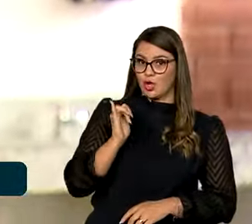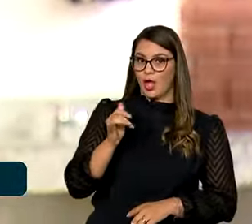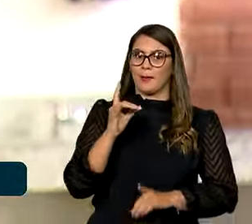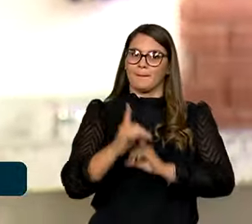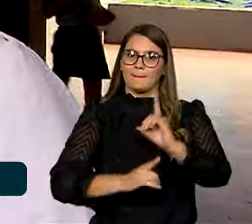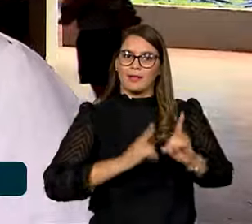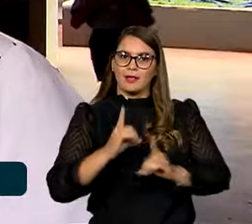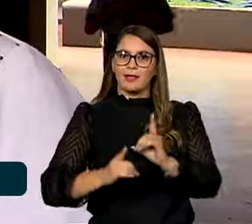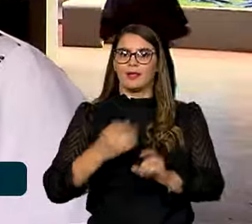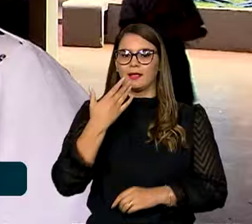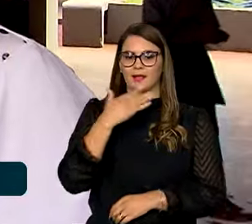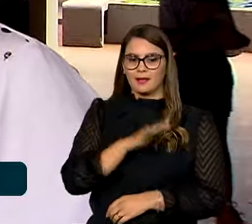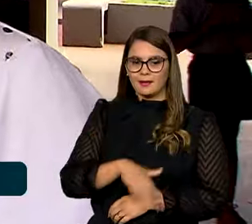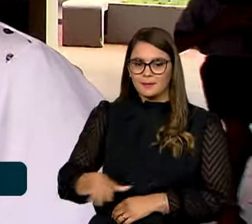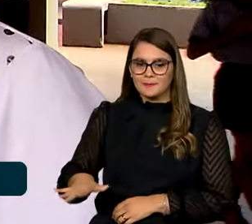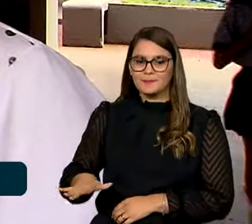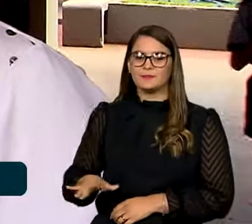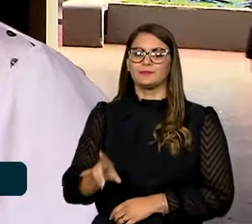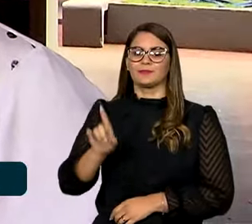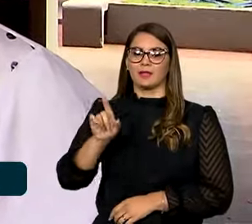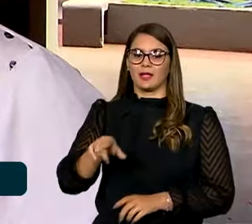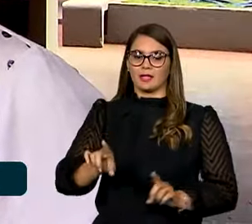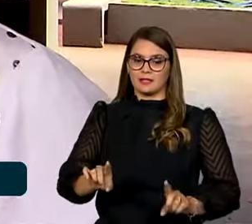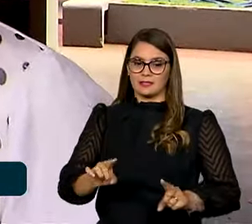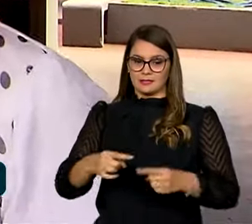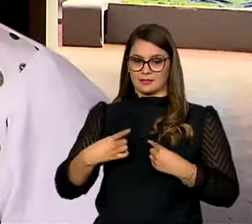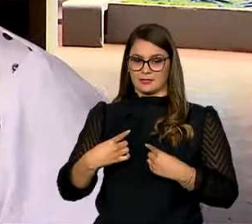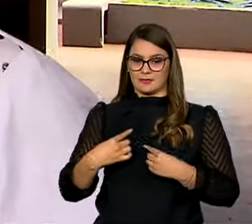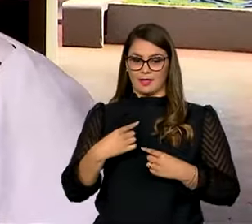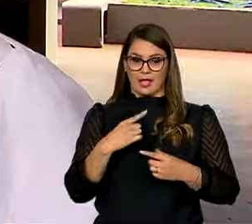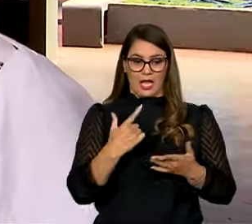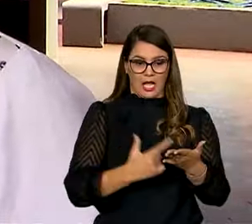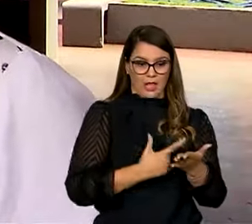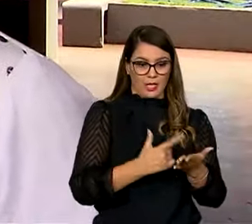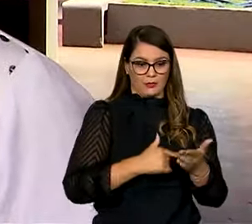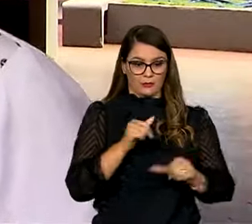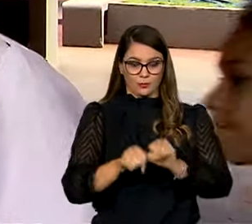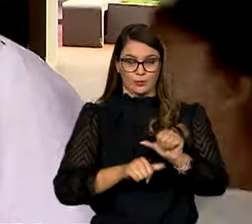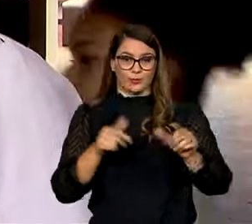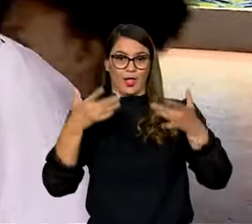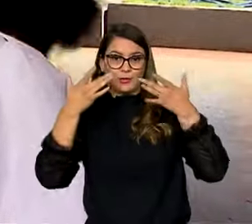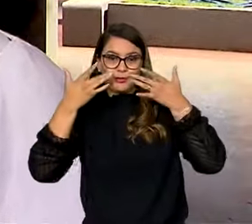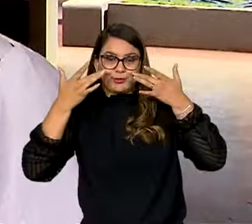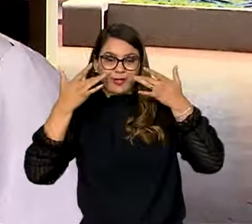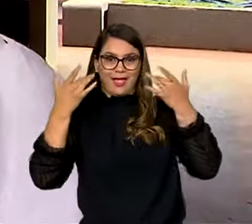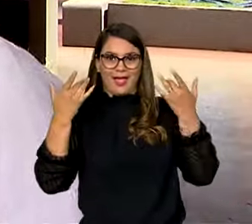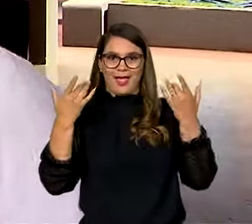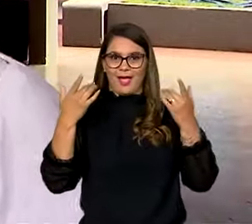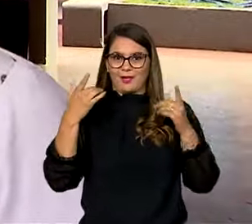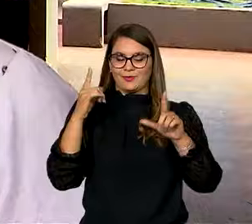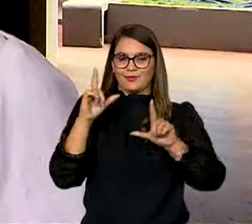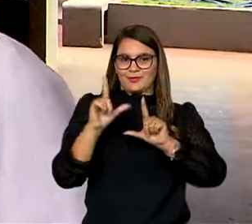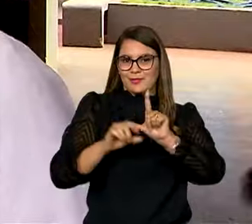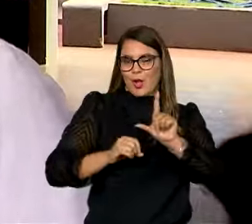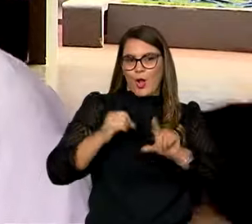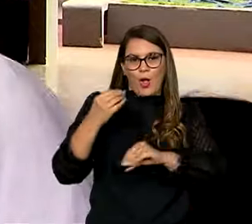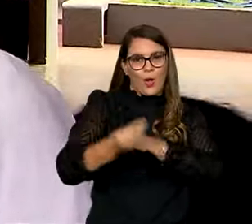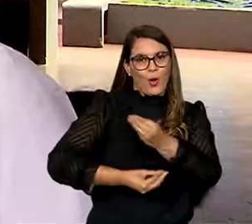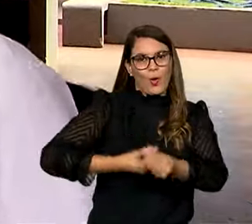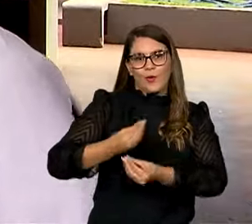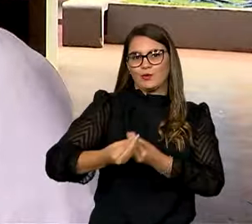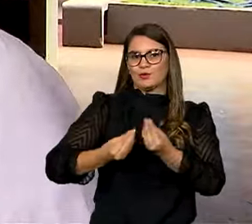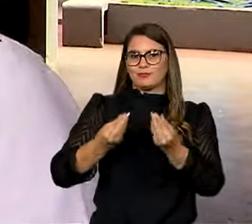antenadas. É sempre um grande desafio transformar os meus livros em teatro e fazer uma coisa lúdica, né? Que a leitura seja agradável, seja